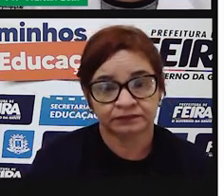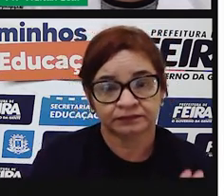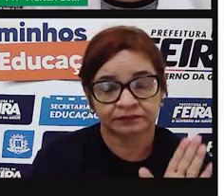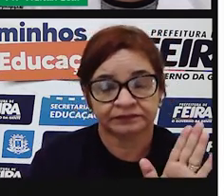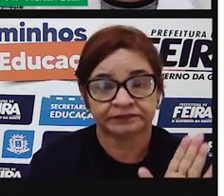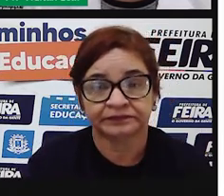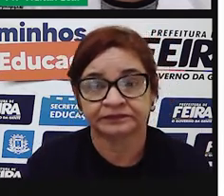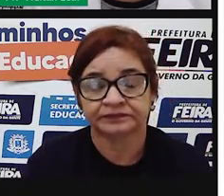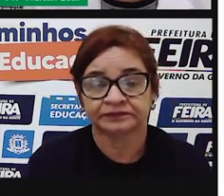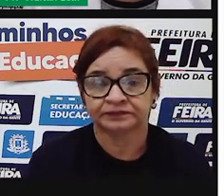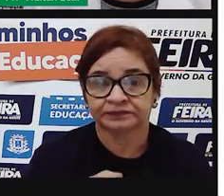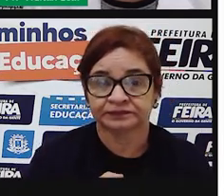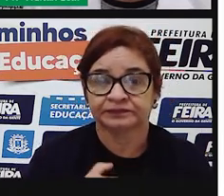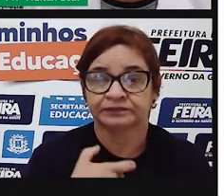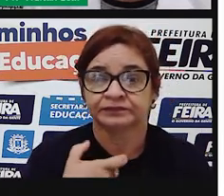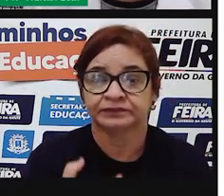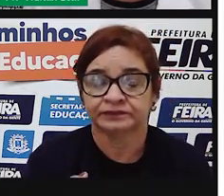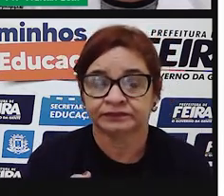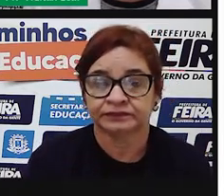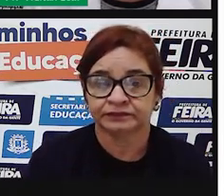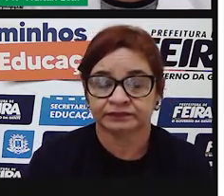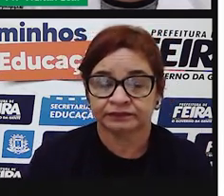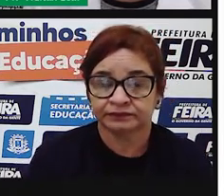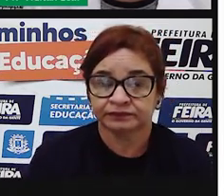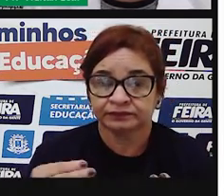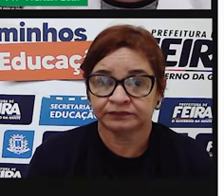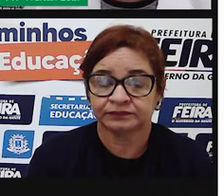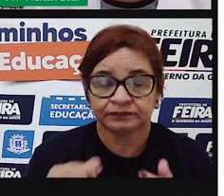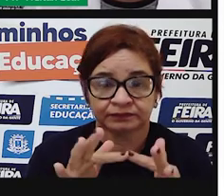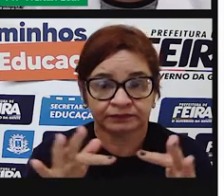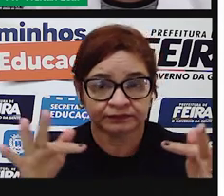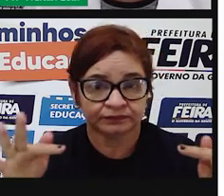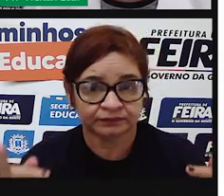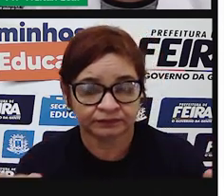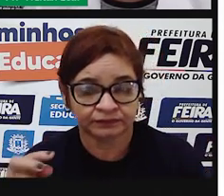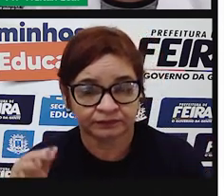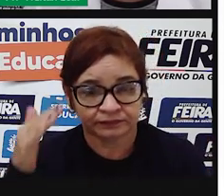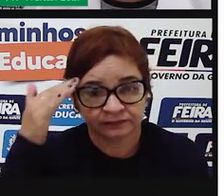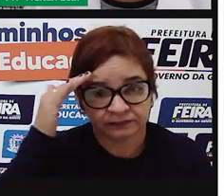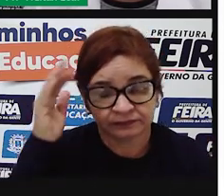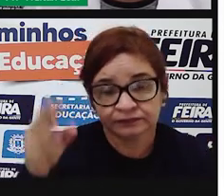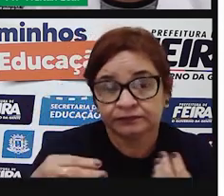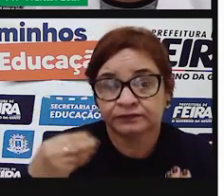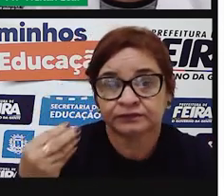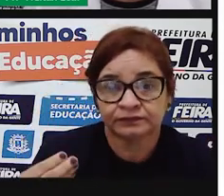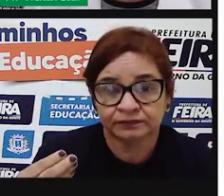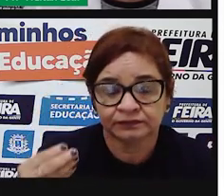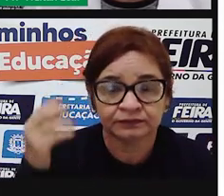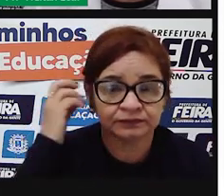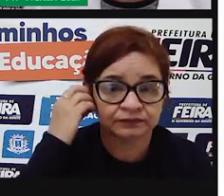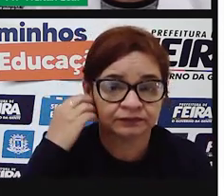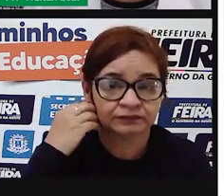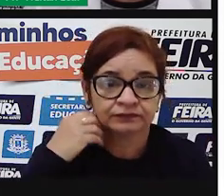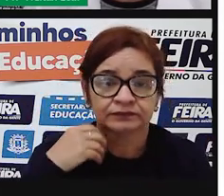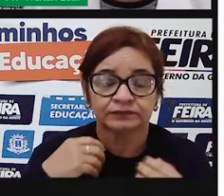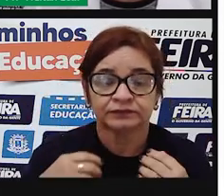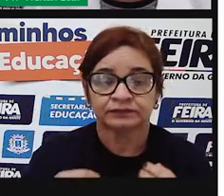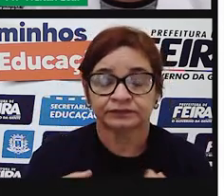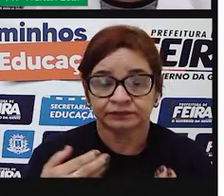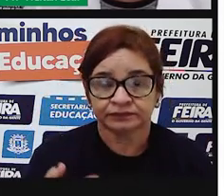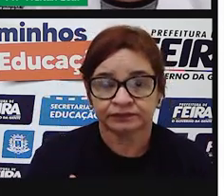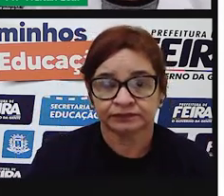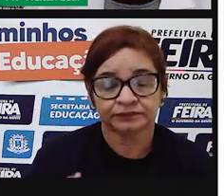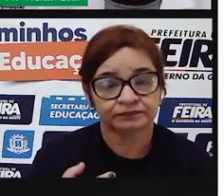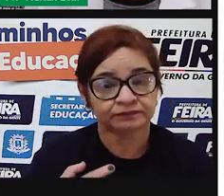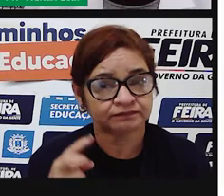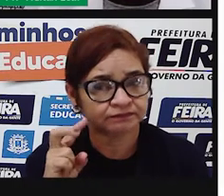a entonação e a melodia dadas as frases na fala, orientando o leitor. E também serve para dar sentido